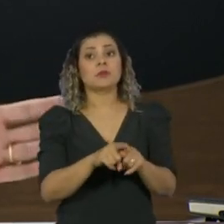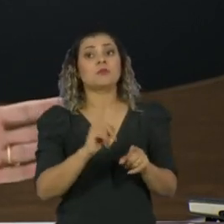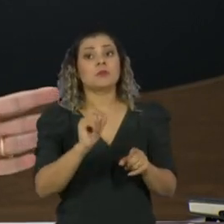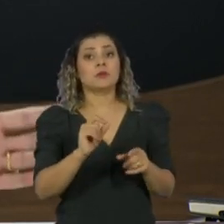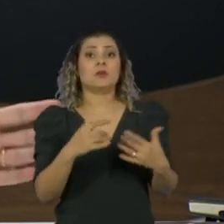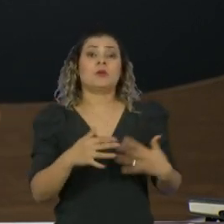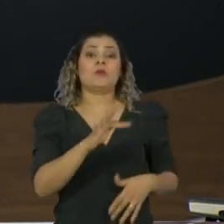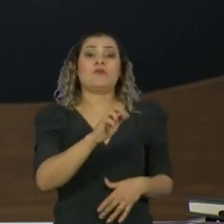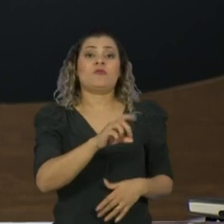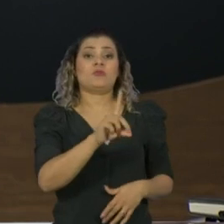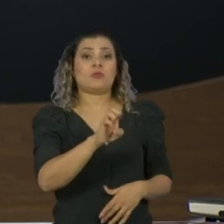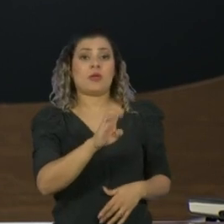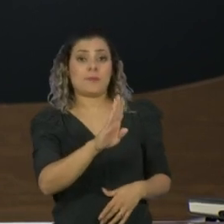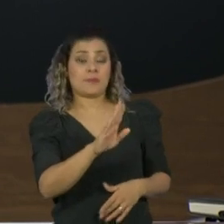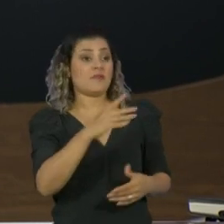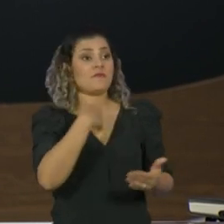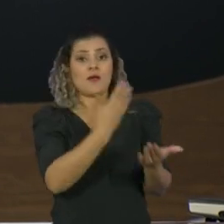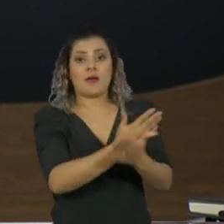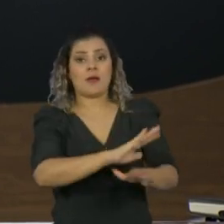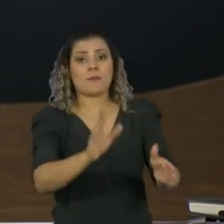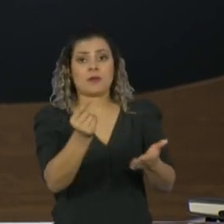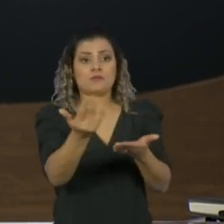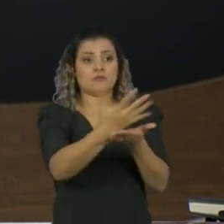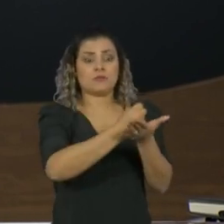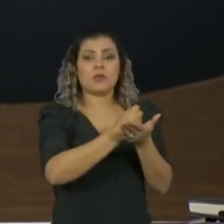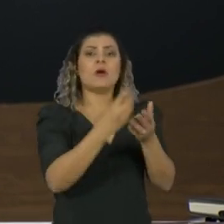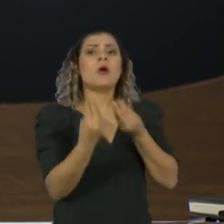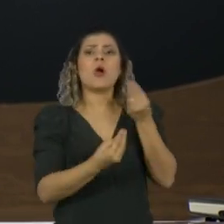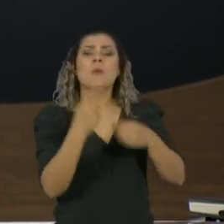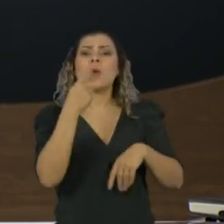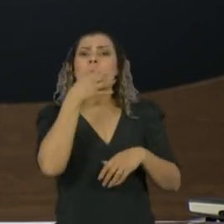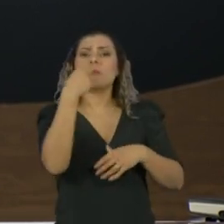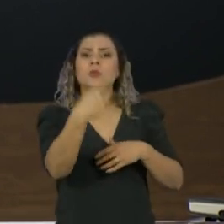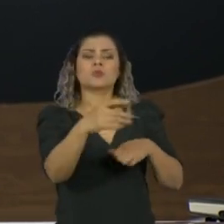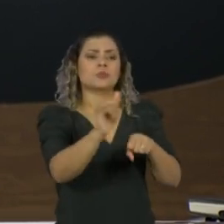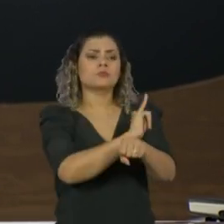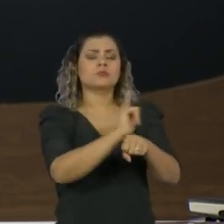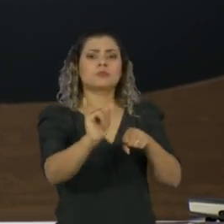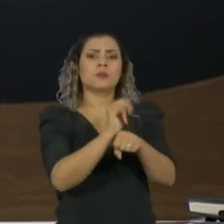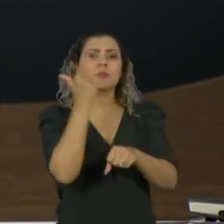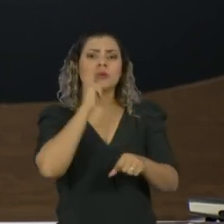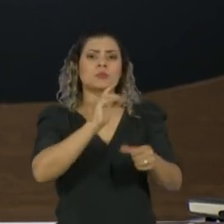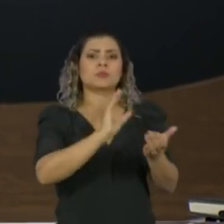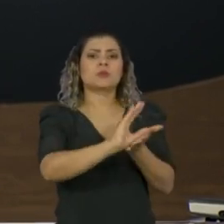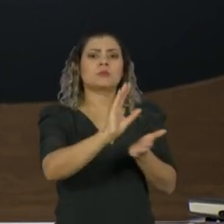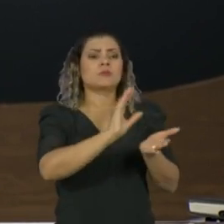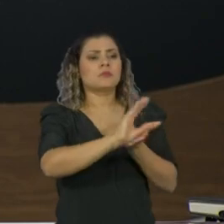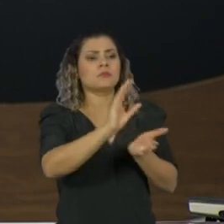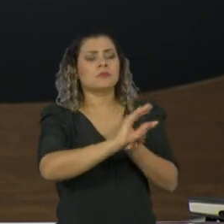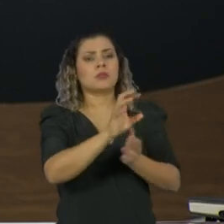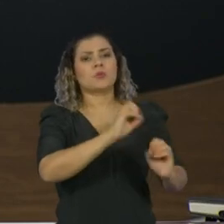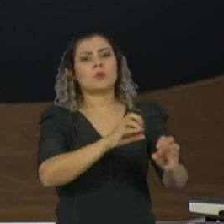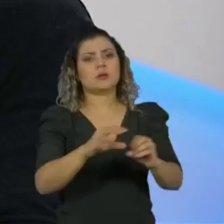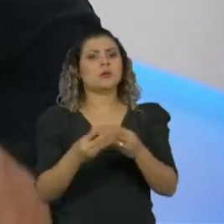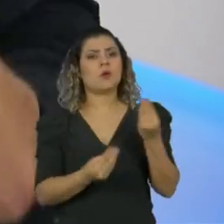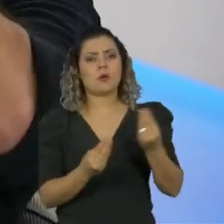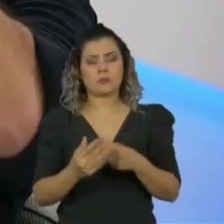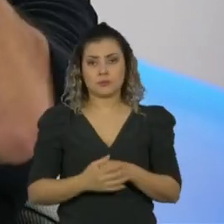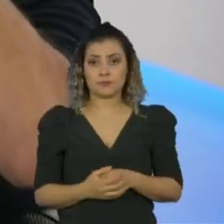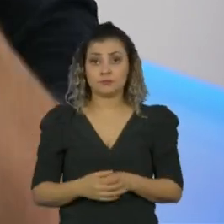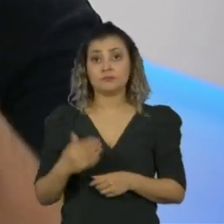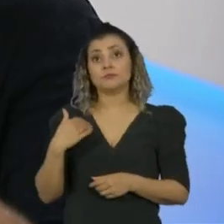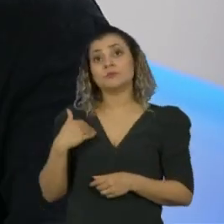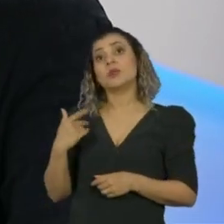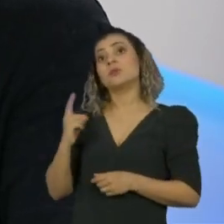Fundeb vai acabar. Qual é a sua receita para a gente custear a educação básica? Eu tenho